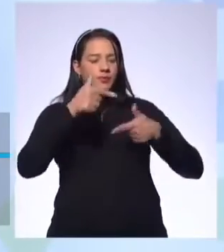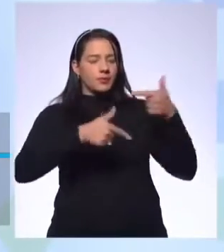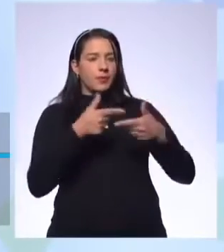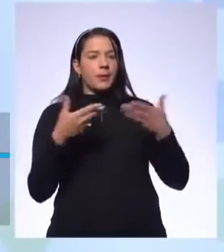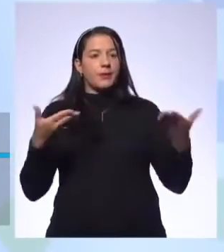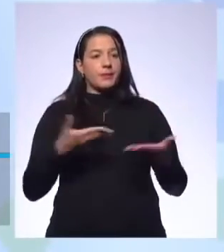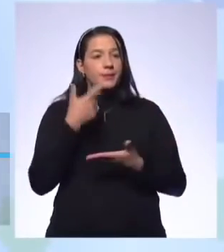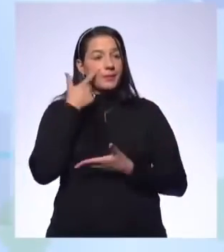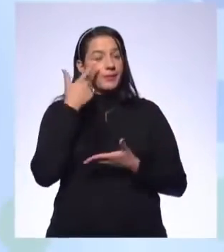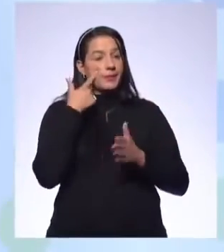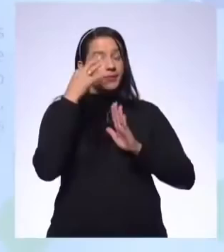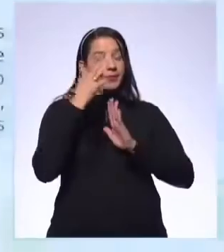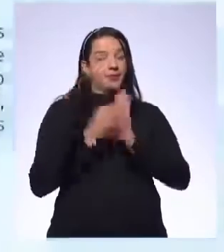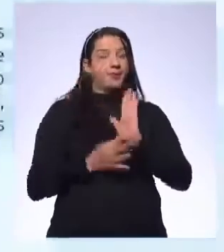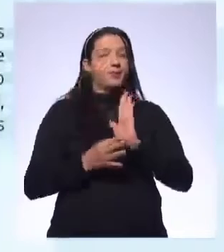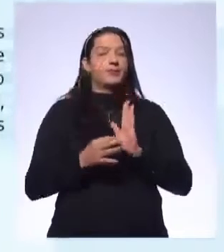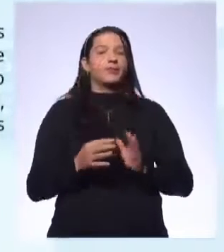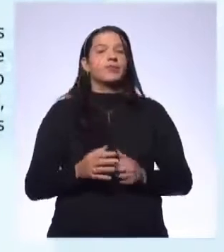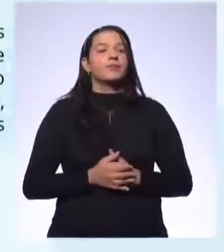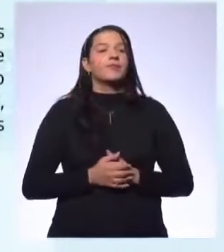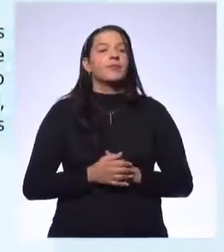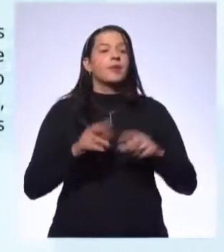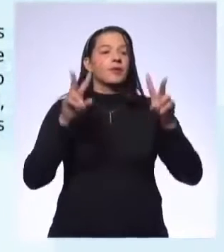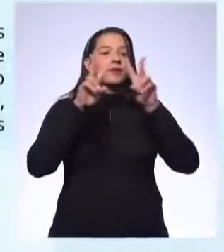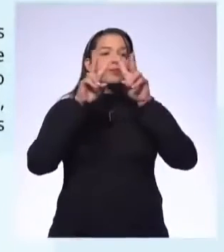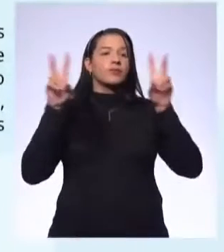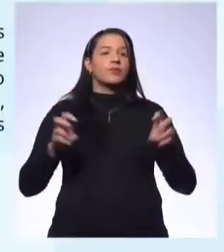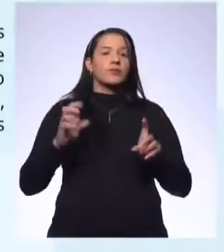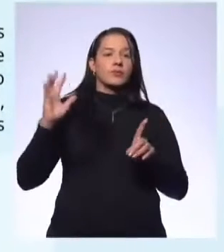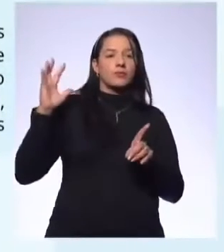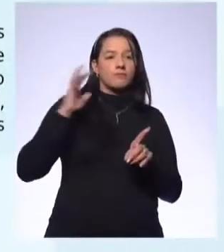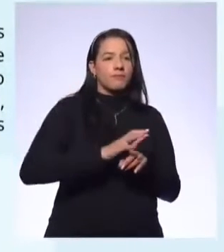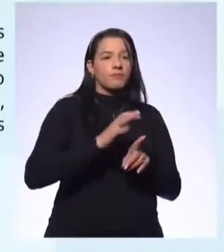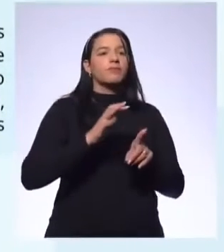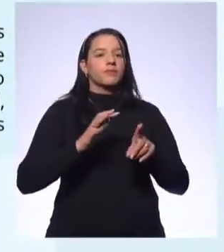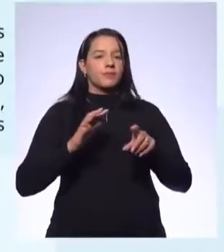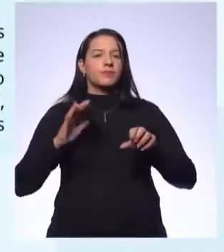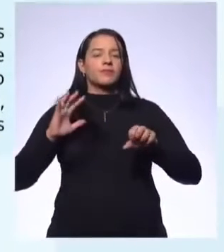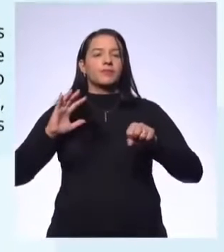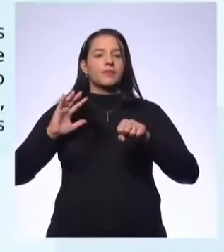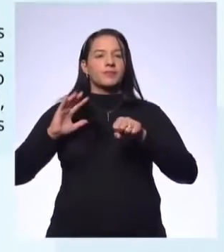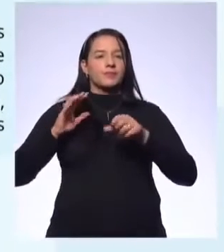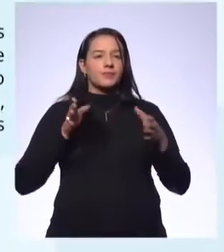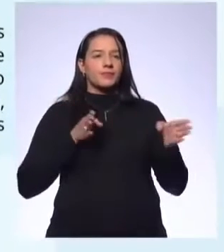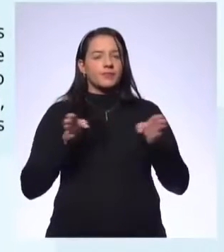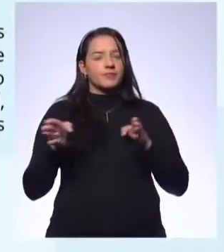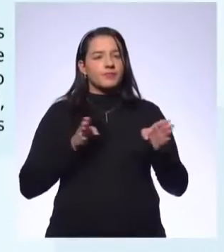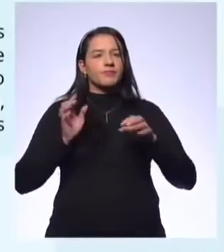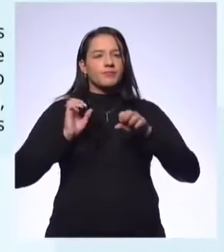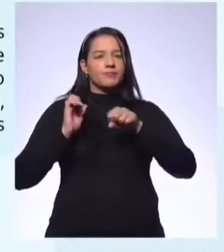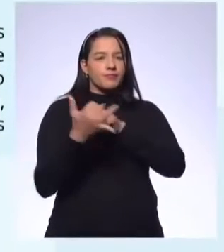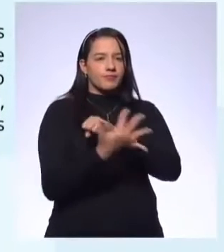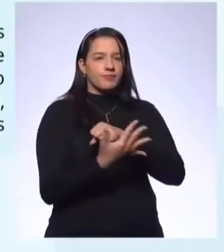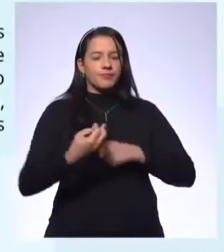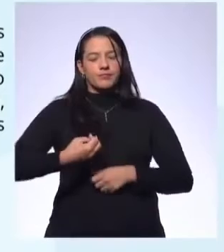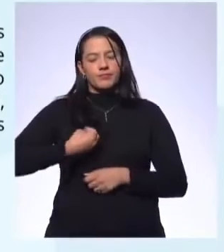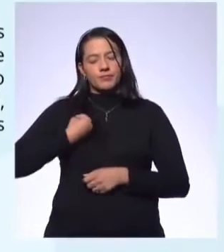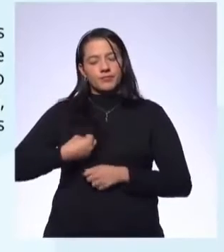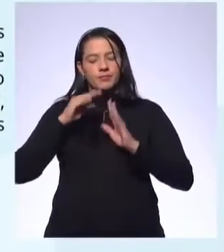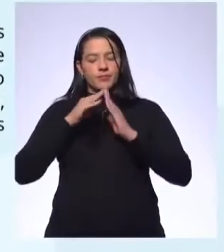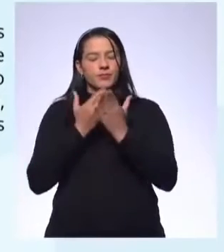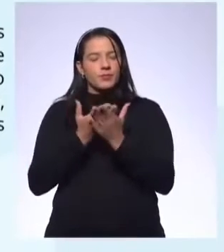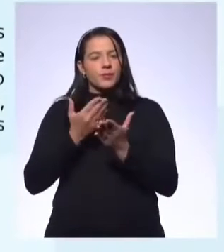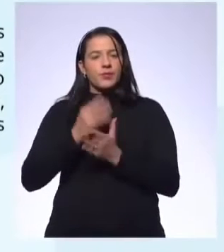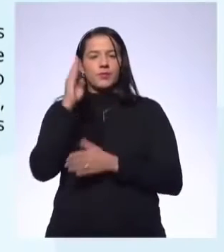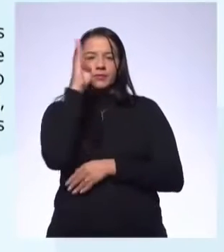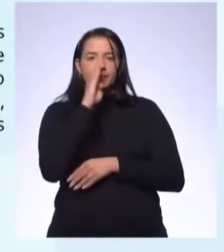Vamos ao texto. O título é Os impactos da pandemia na vida escolar dos brasileiros. Começa,